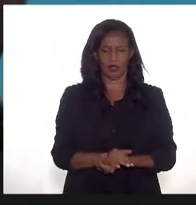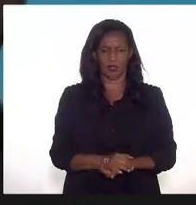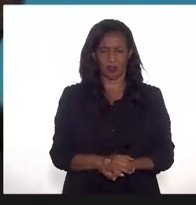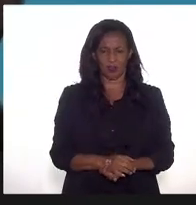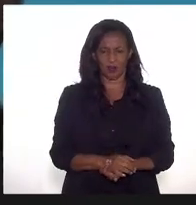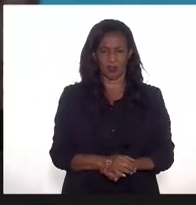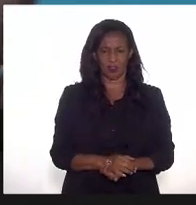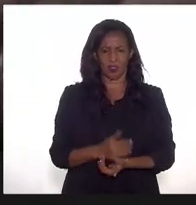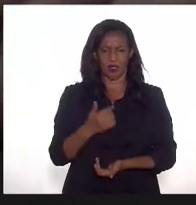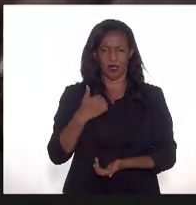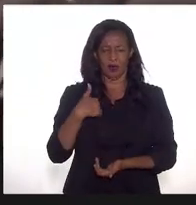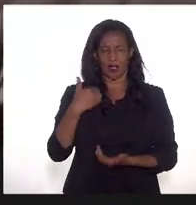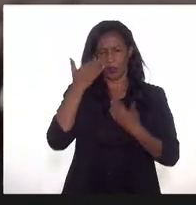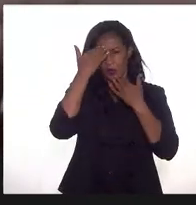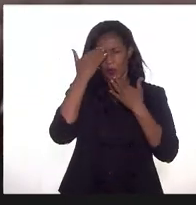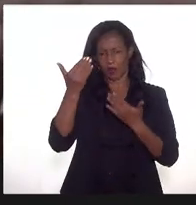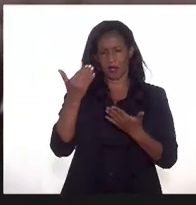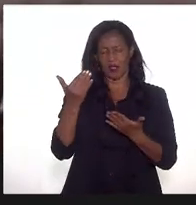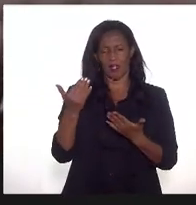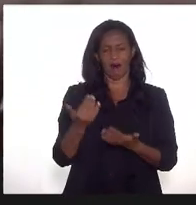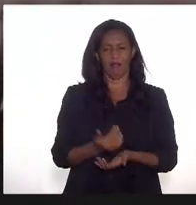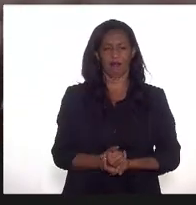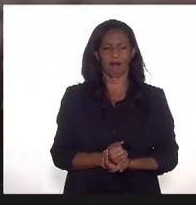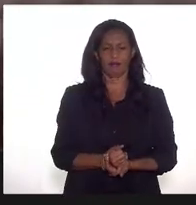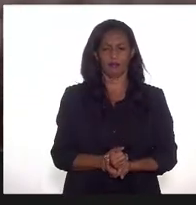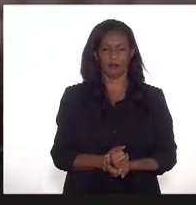Eu queria começar agradecendo, deixa eu só